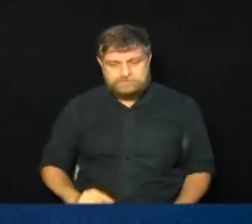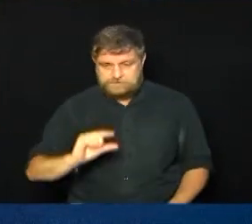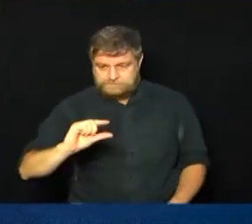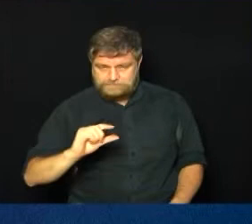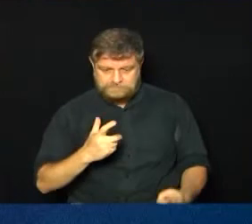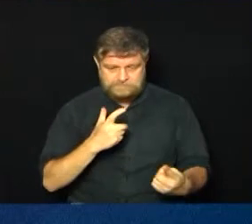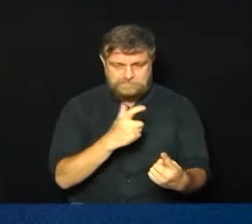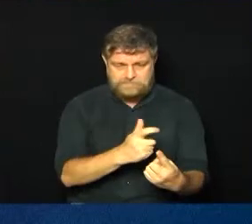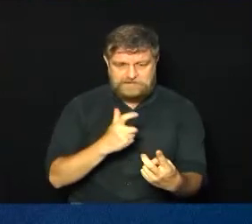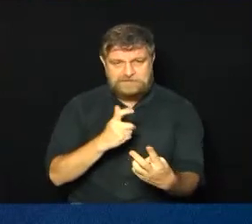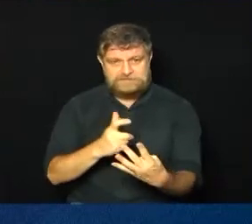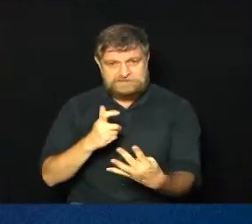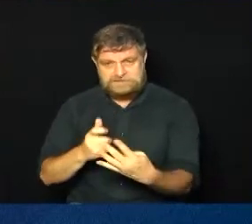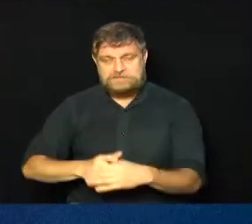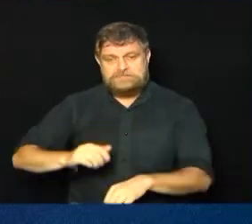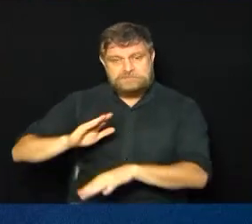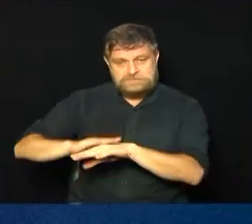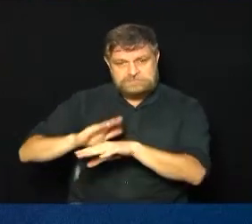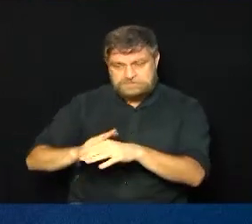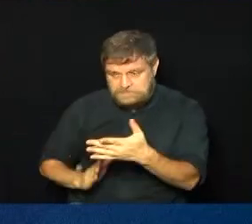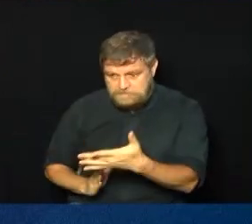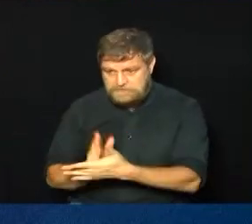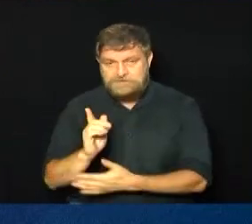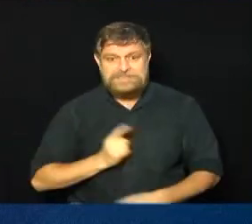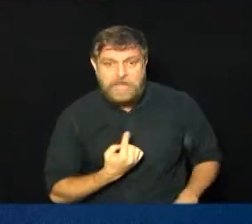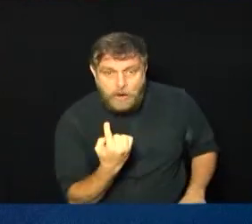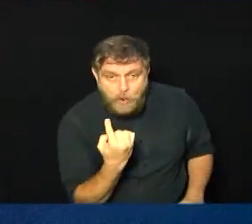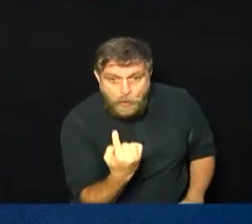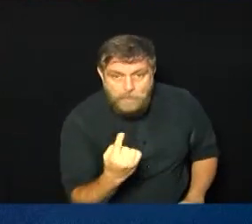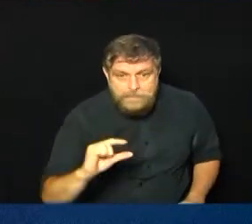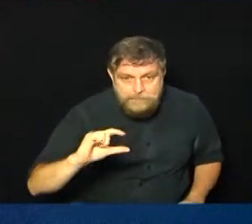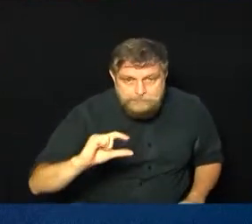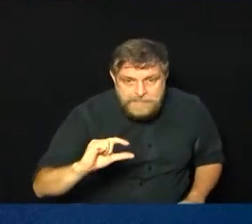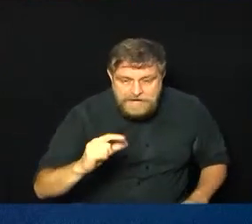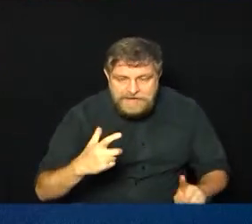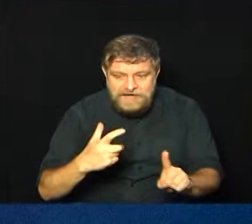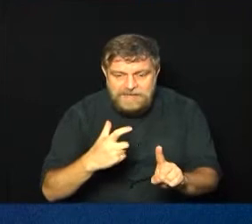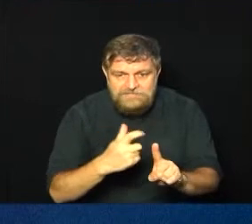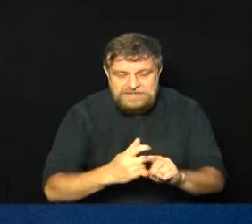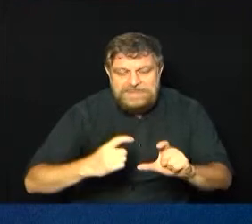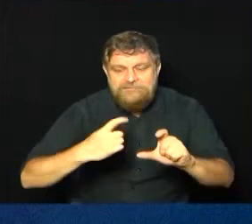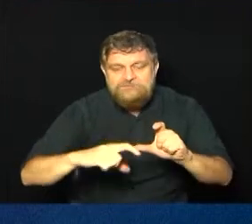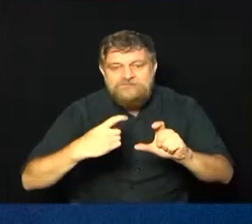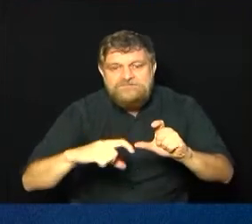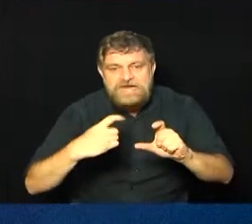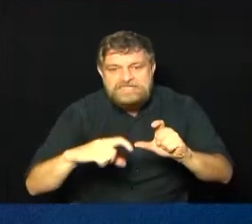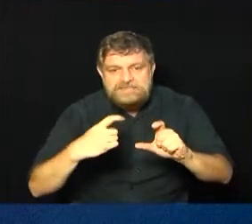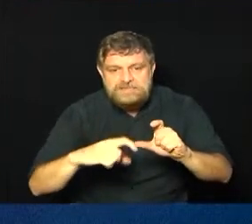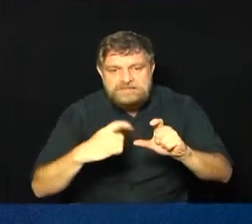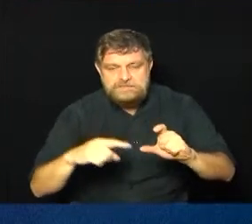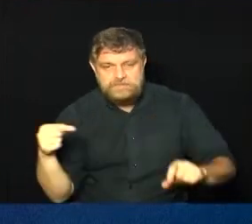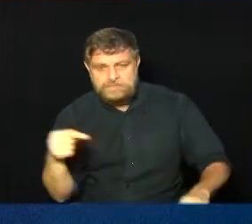aplicada é a vacina que foi aprovada no momento, só temos uma vacina até agora, é a vacina da Pfizer, que tem uma